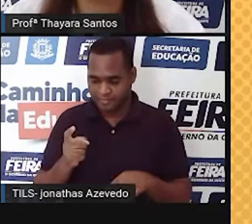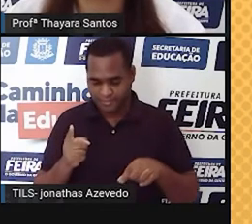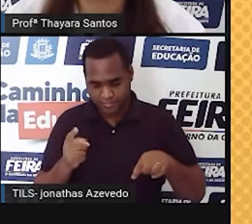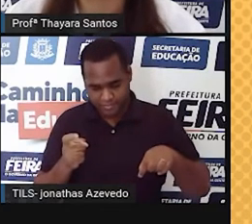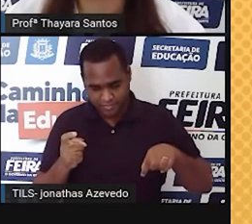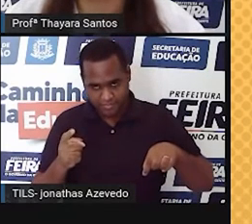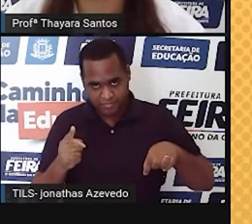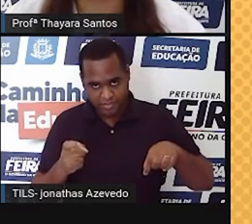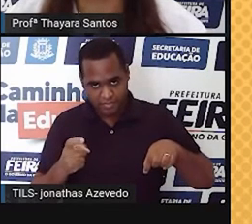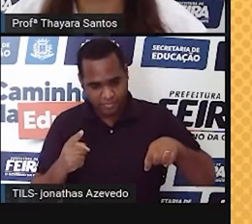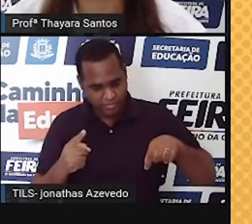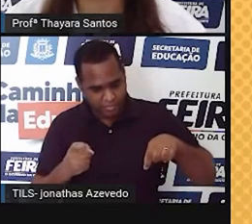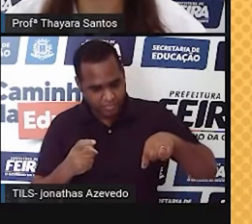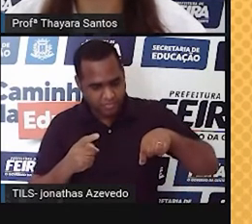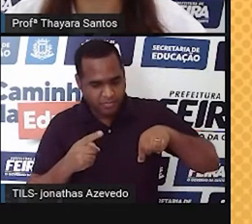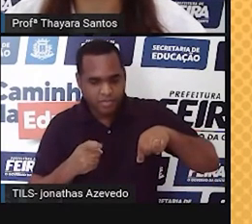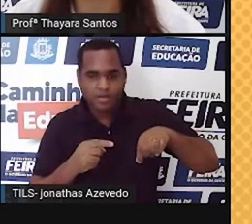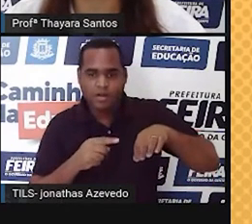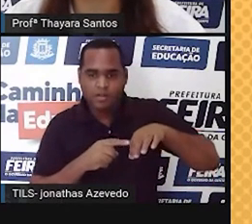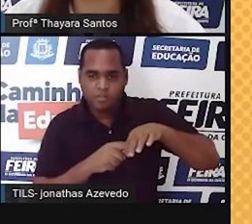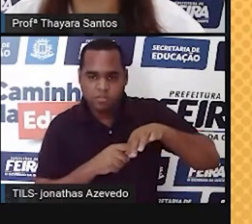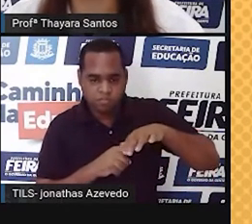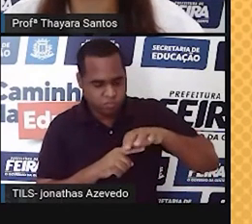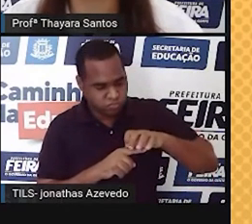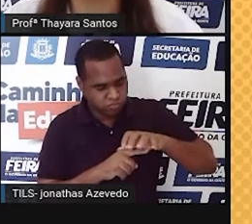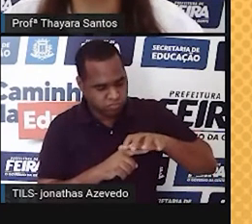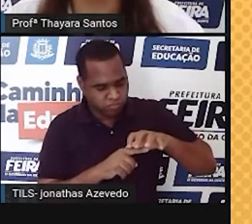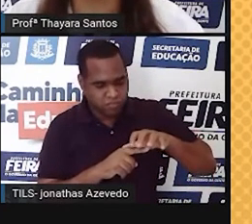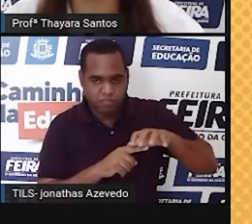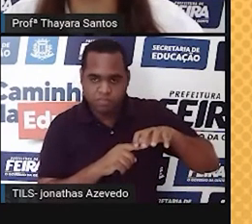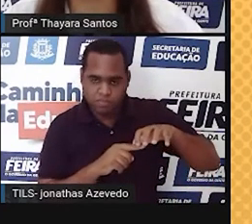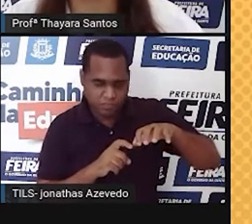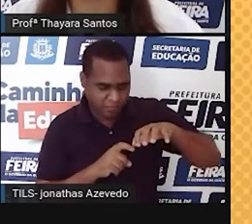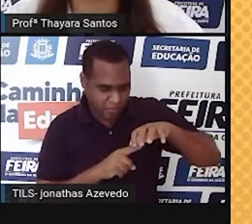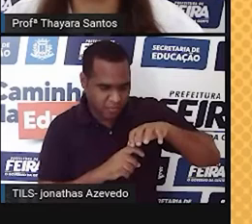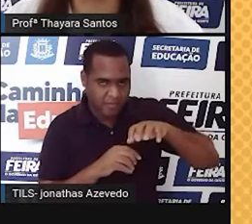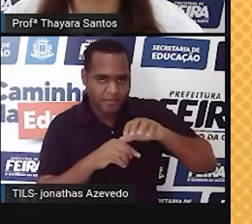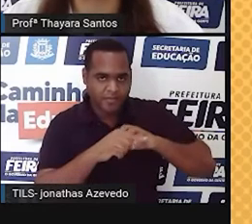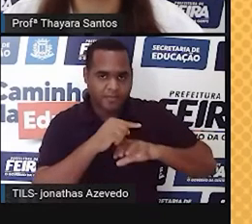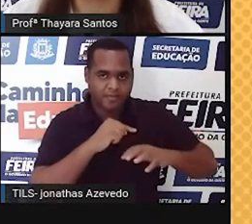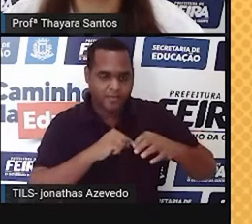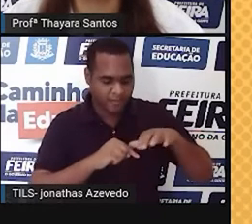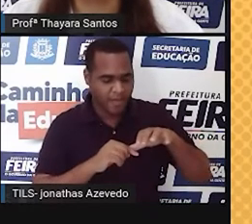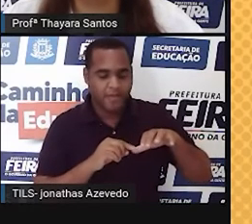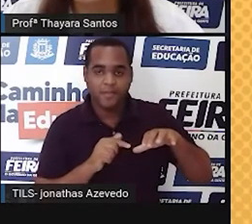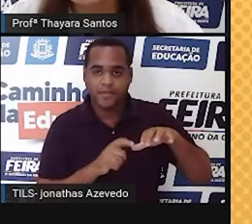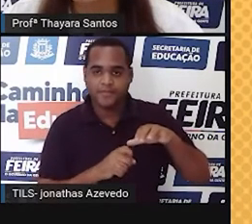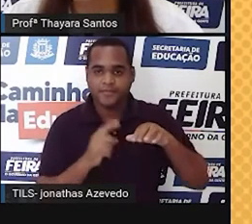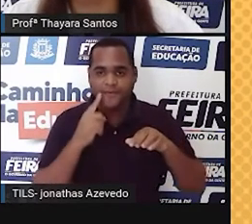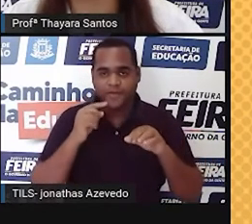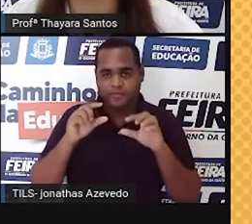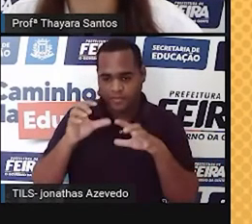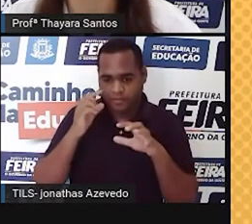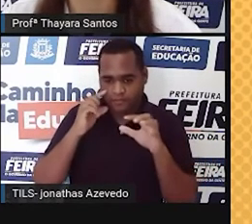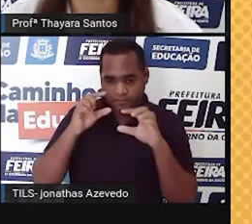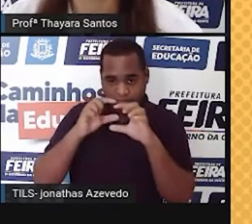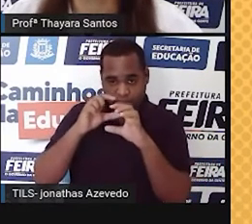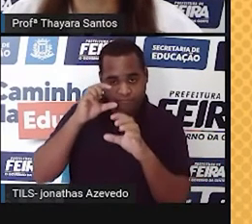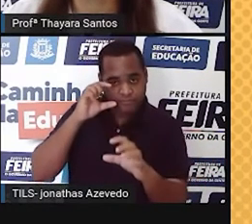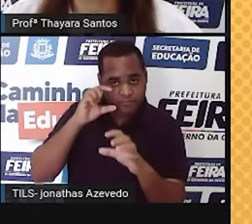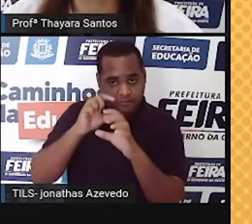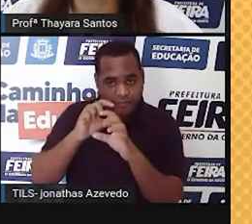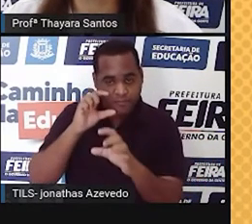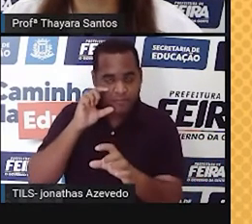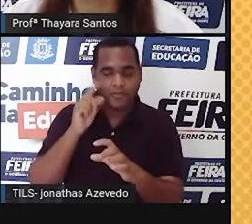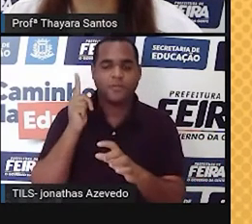ovócito e vai fecundar. Aqui é como se a gente tivesse dado um zoom nesse espermatozoide. Pegou um espermatozoide desse e